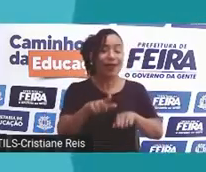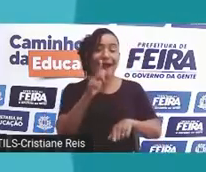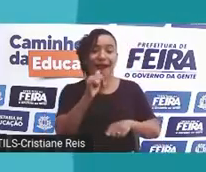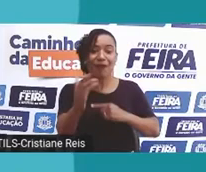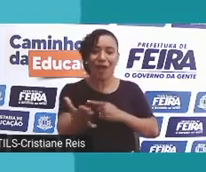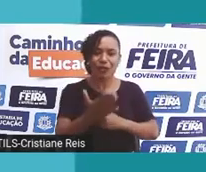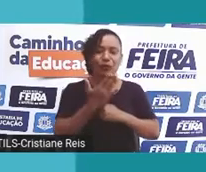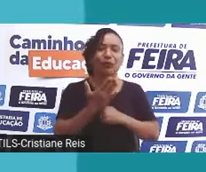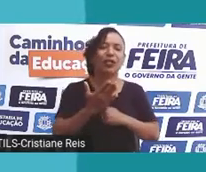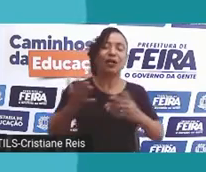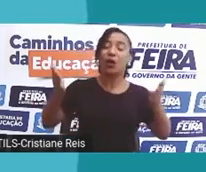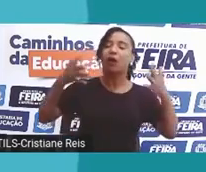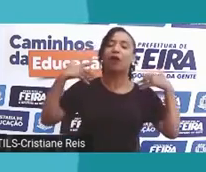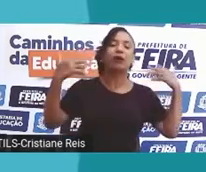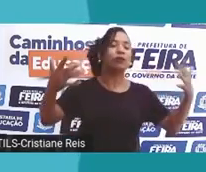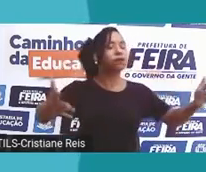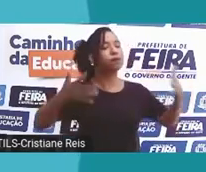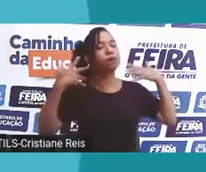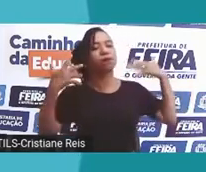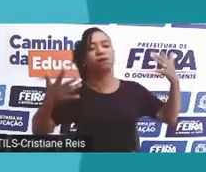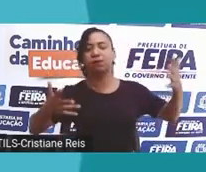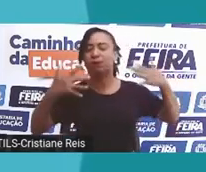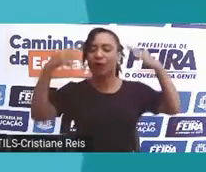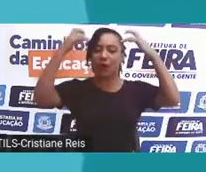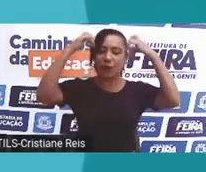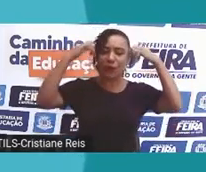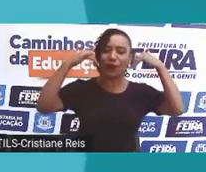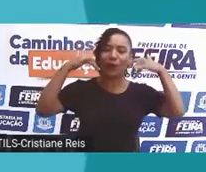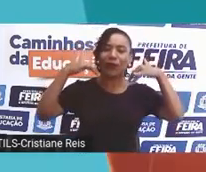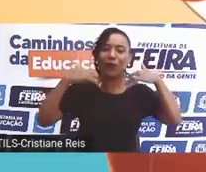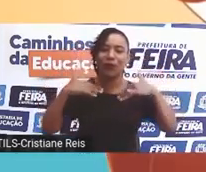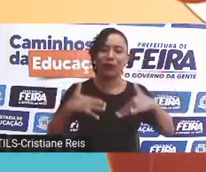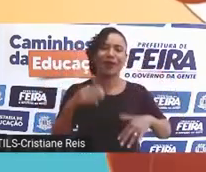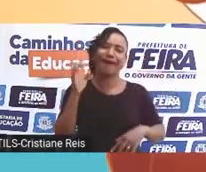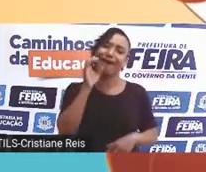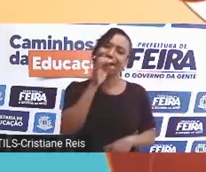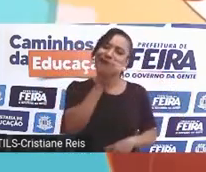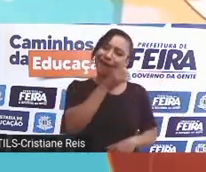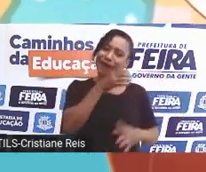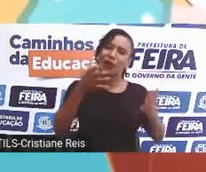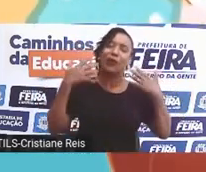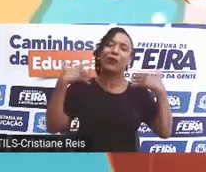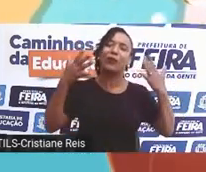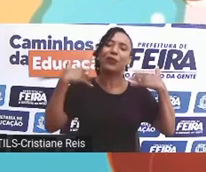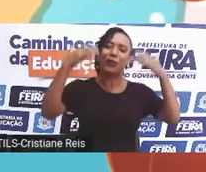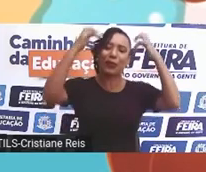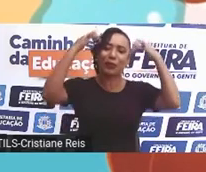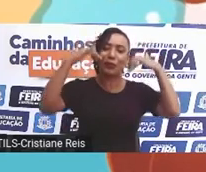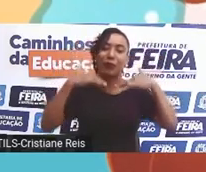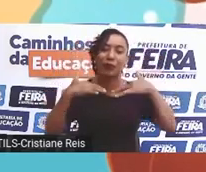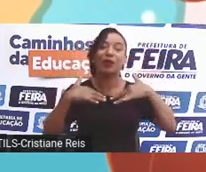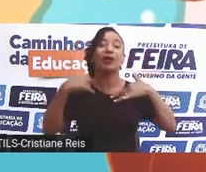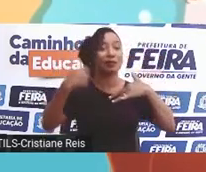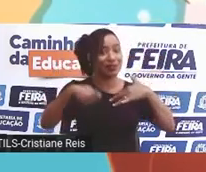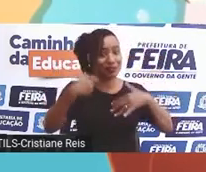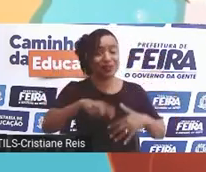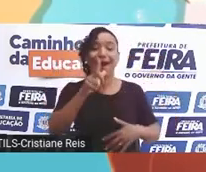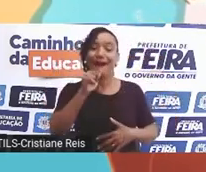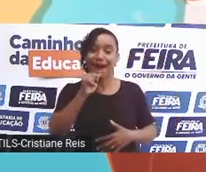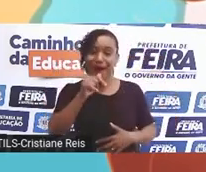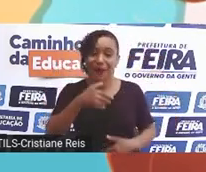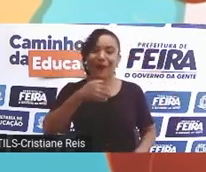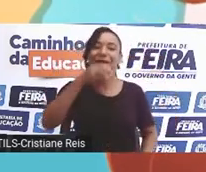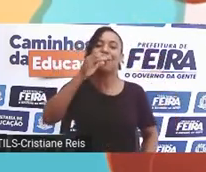Em dias quentes, nosso corpo transpira mais para diminuir a temperatura. Com isso, perdemos líquidos. E para repor esses líquidos,